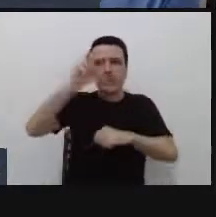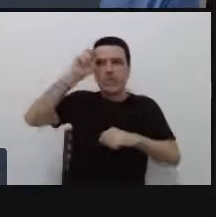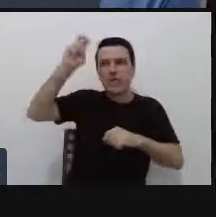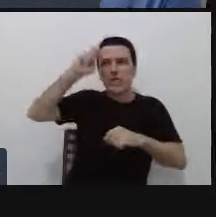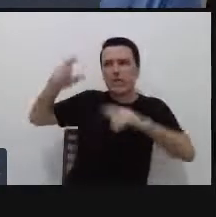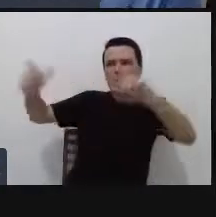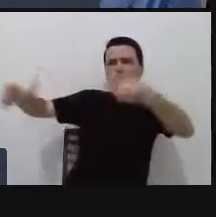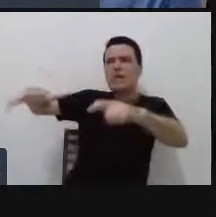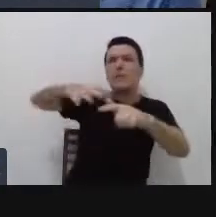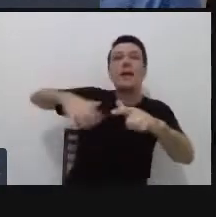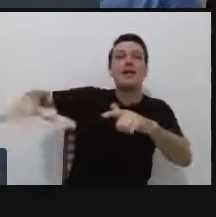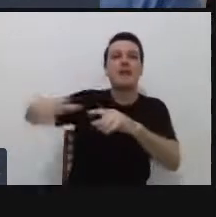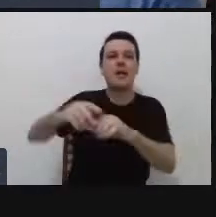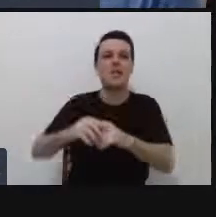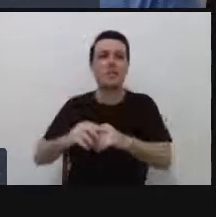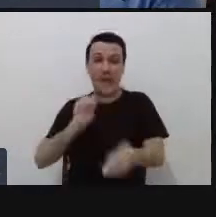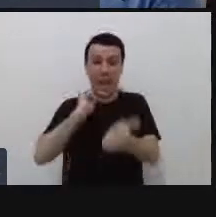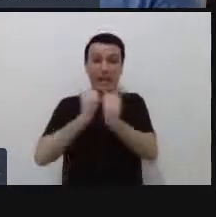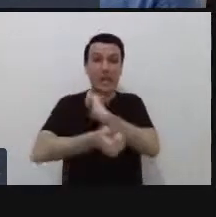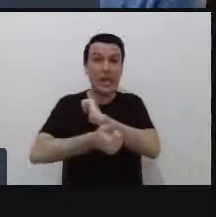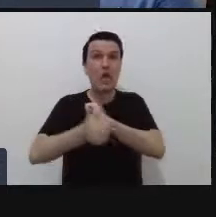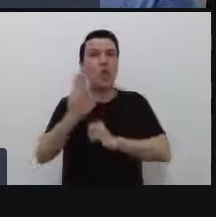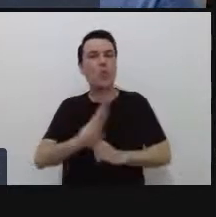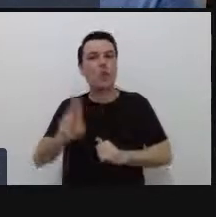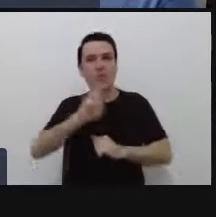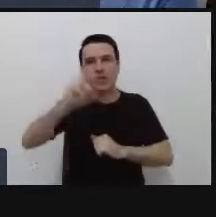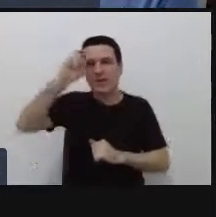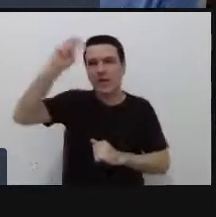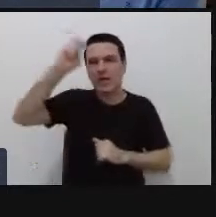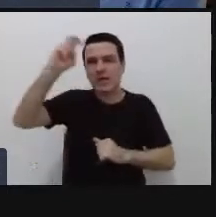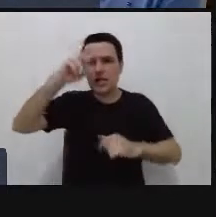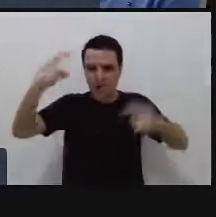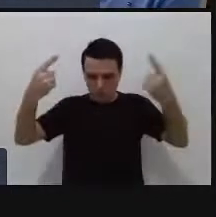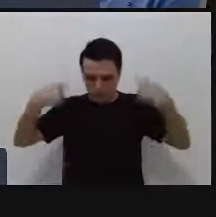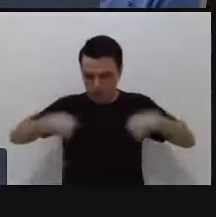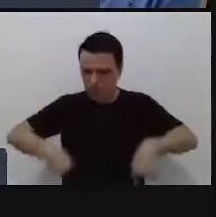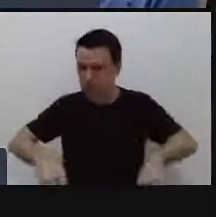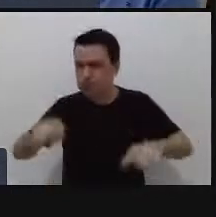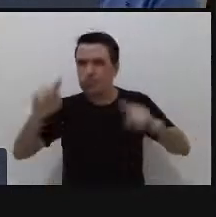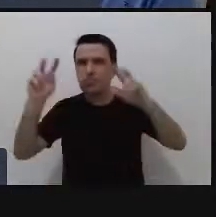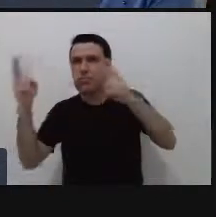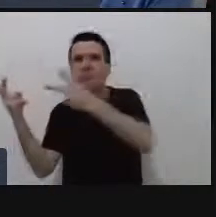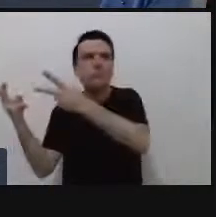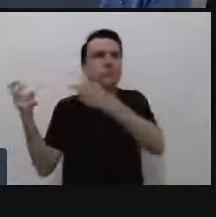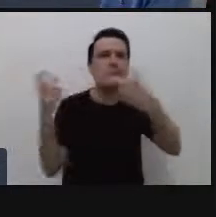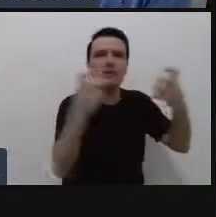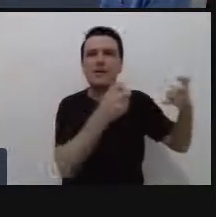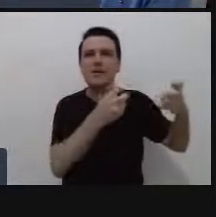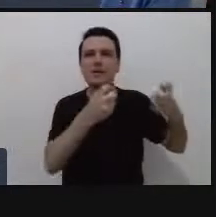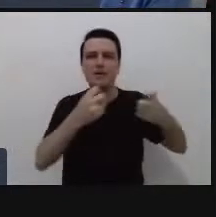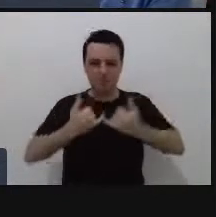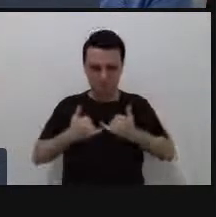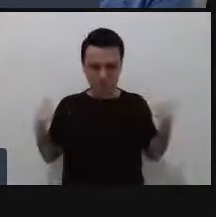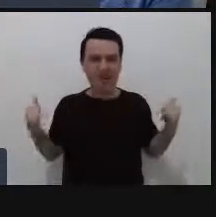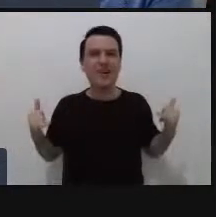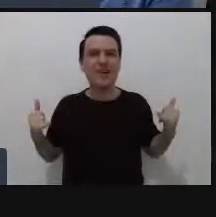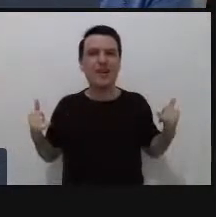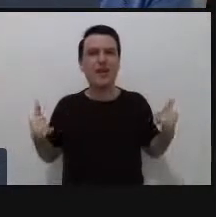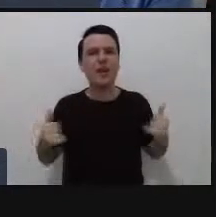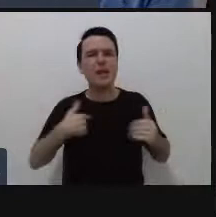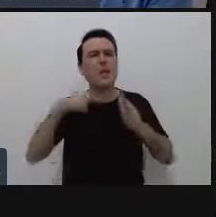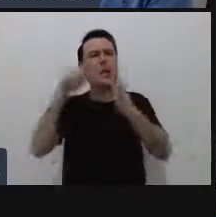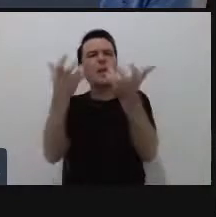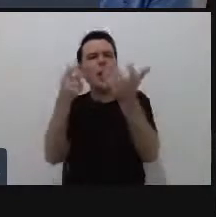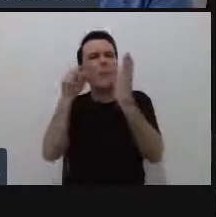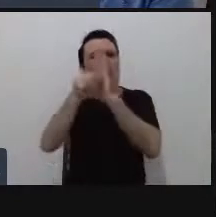Um atleta, ele usa a inteligência corporal, sinestésica. E aí, eu queria perguntar para vocês aí no chat, algum de vocês